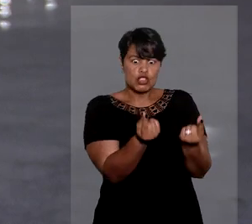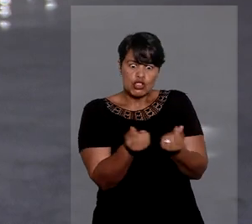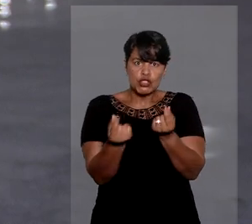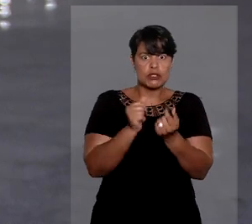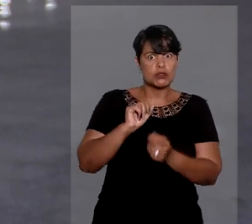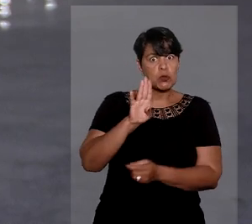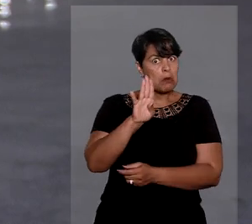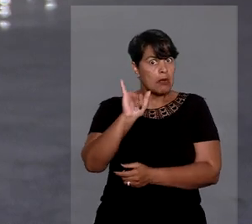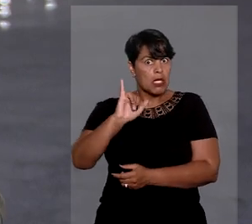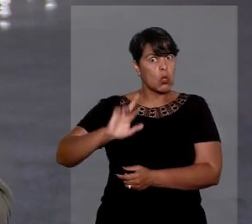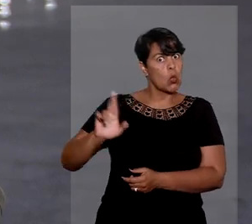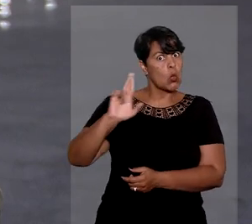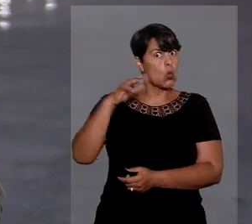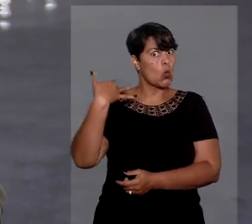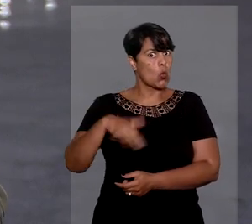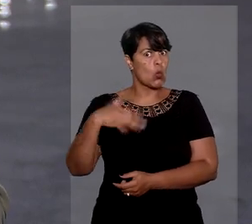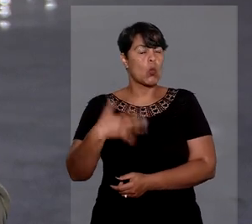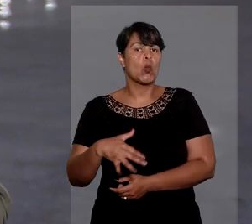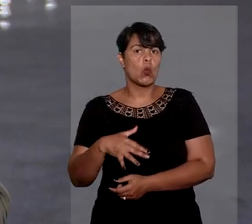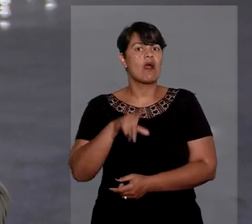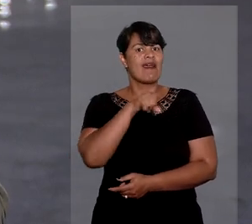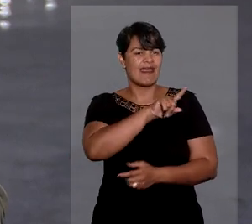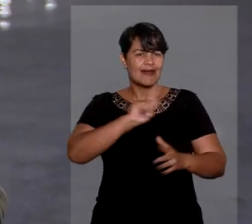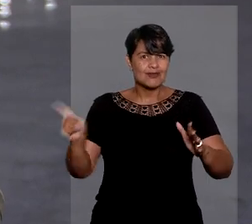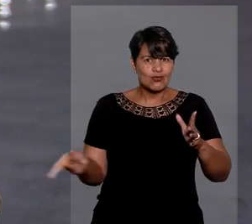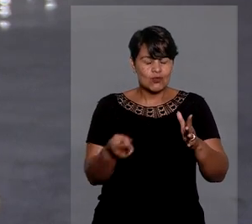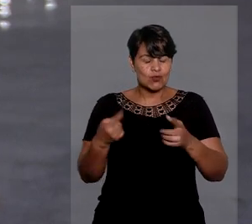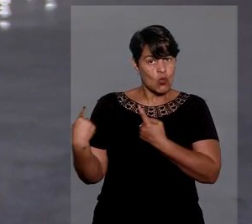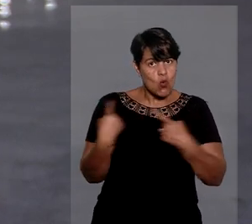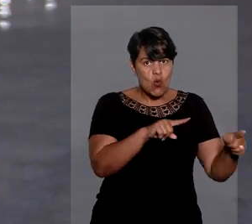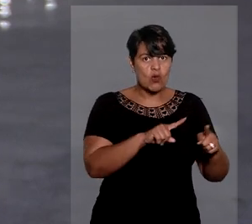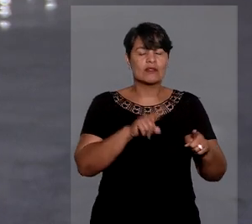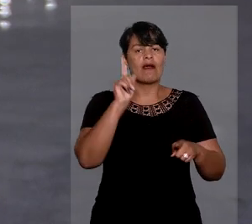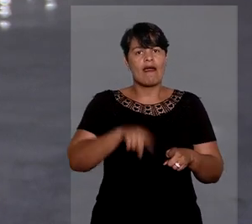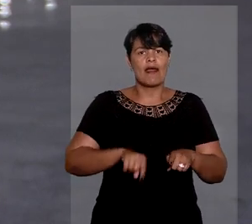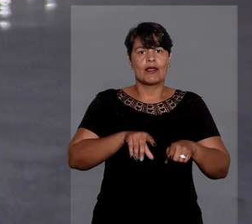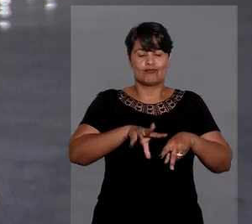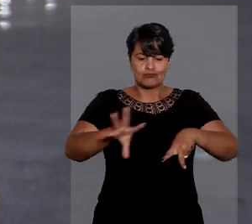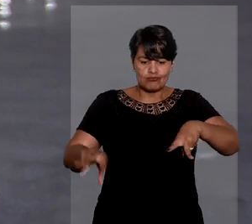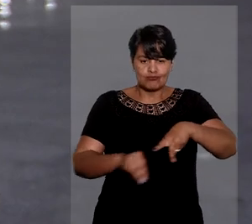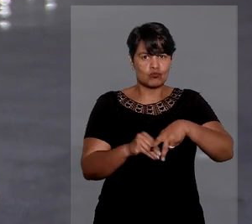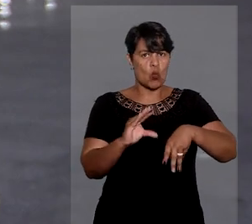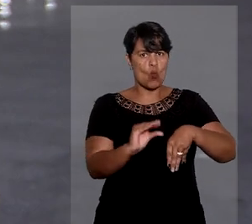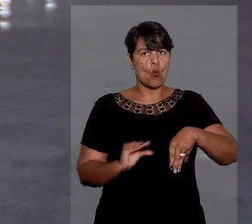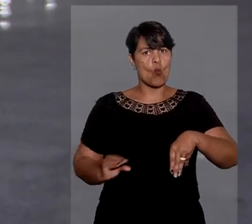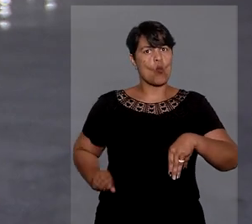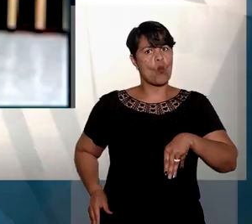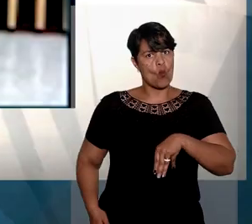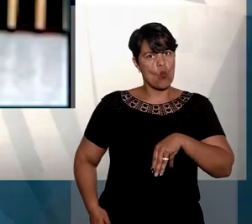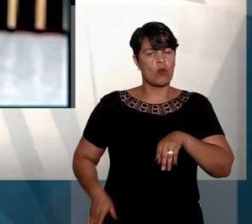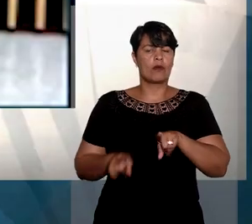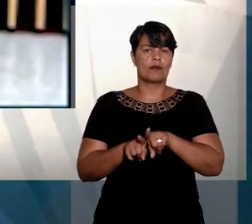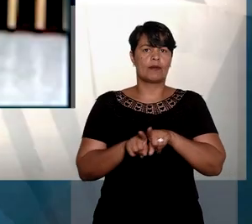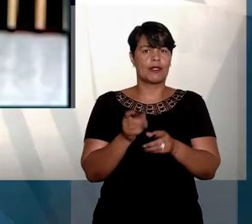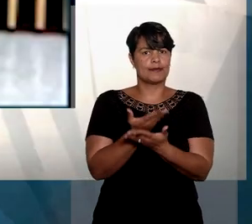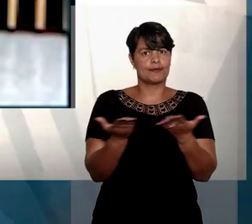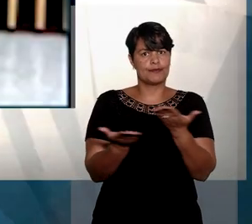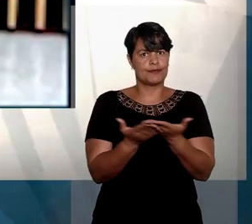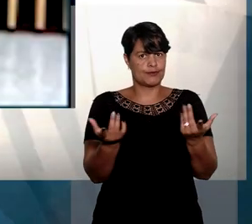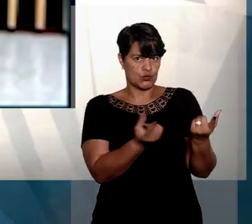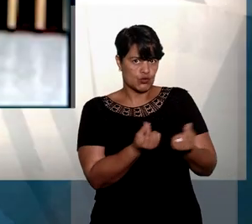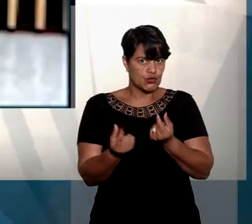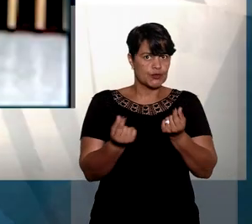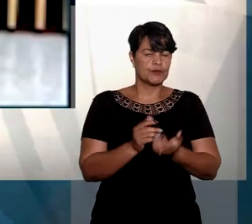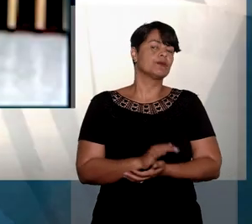São imputados aos envolvidos os crimes de corrupção ativa e passiva e de lavagem de dinheiro. De acordo com o